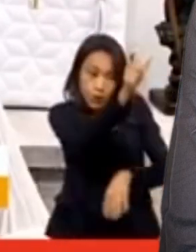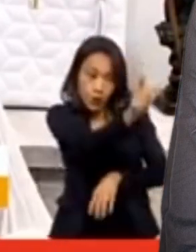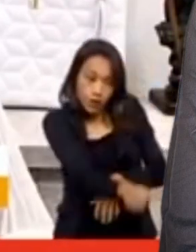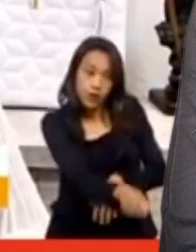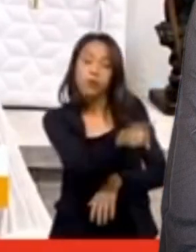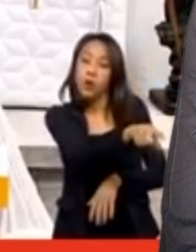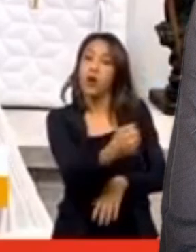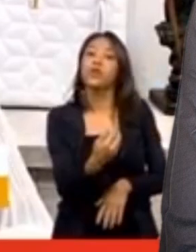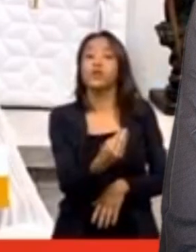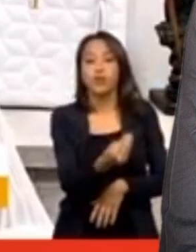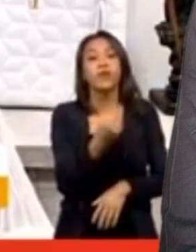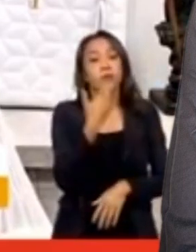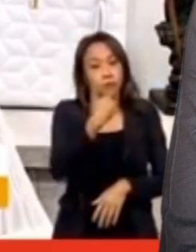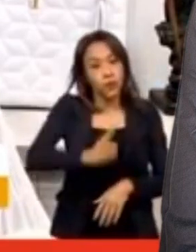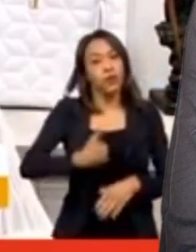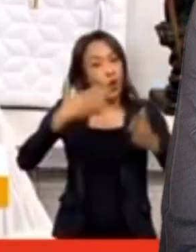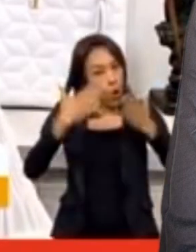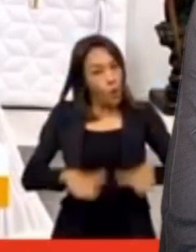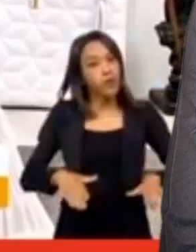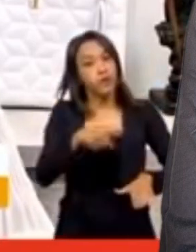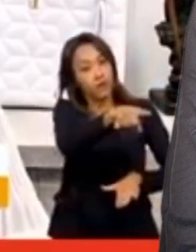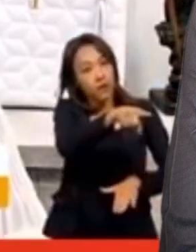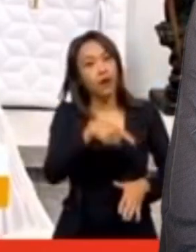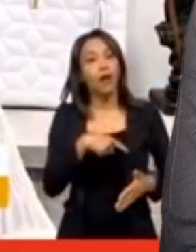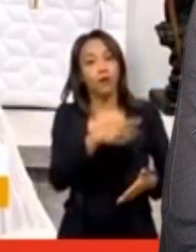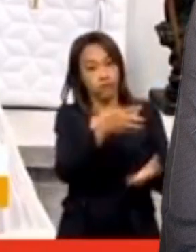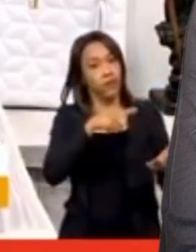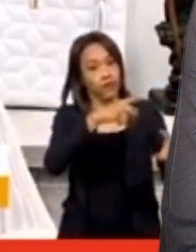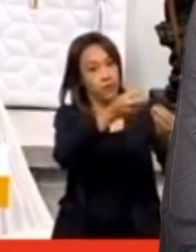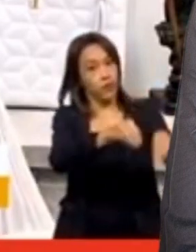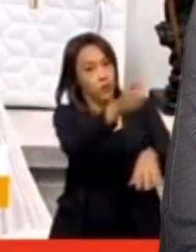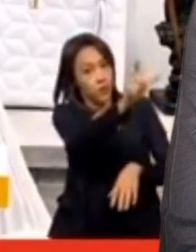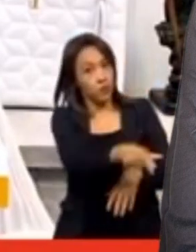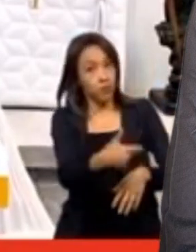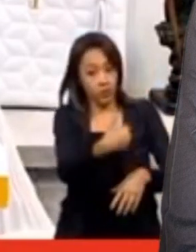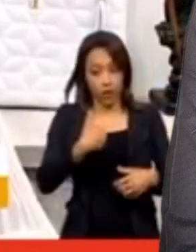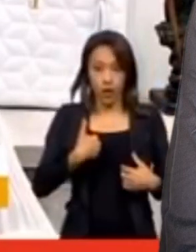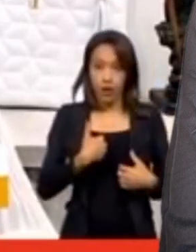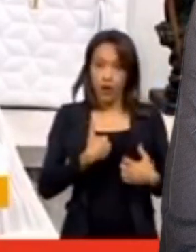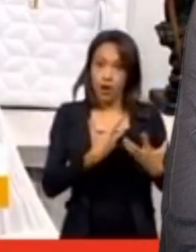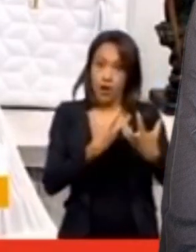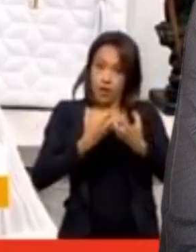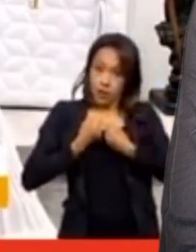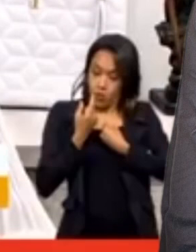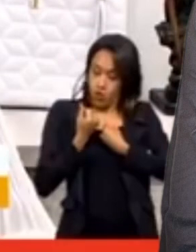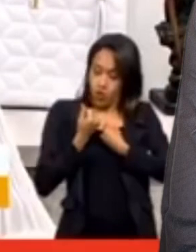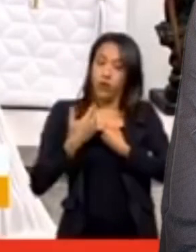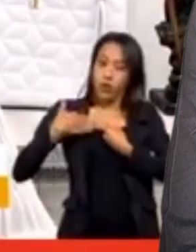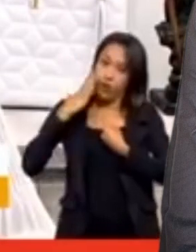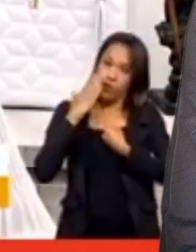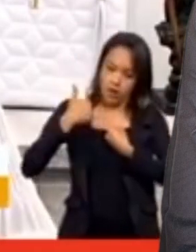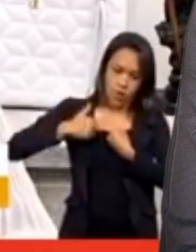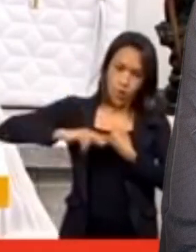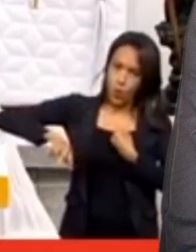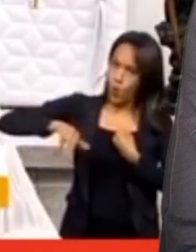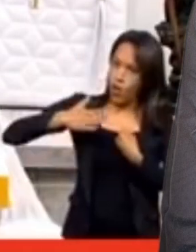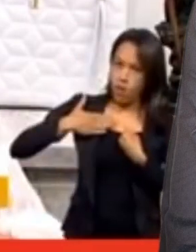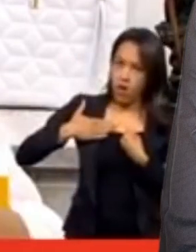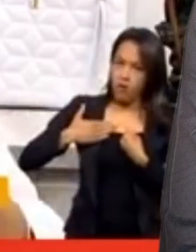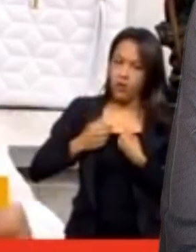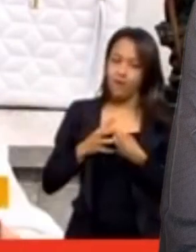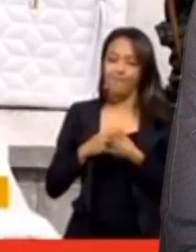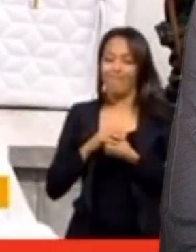pedir uma indenização pela reparação dos danos materiais da pessoa que recebeu o dinheiro e que sabia que não era seu e